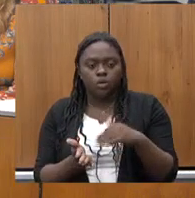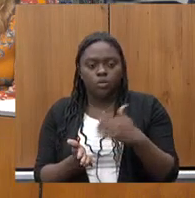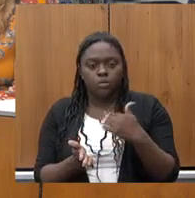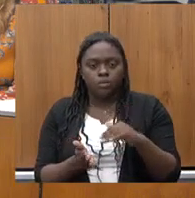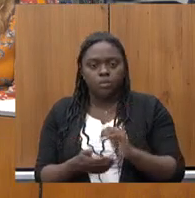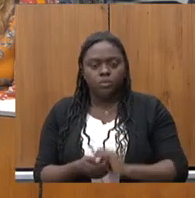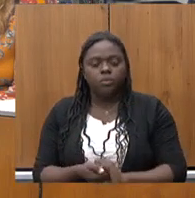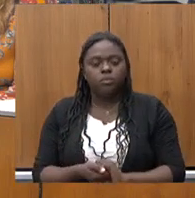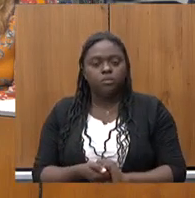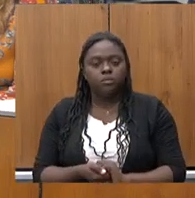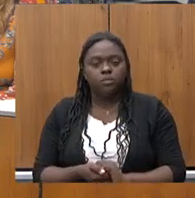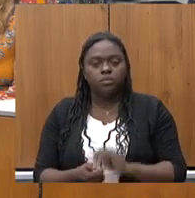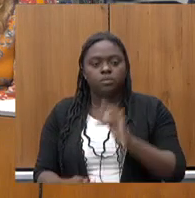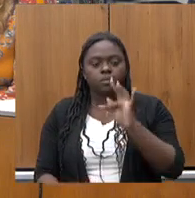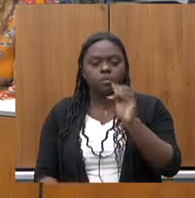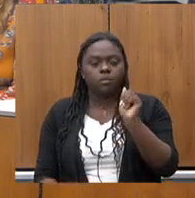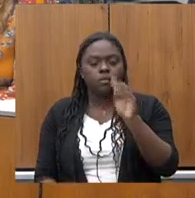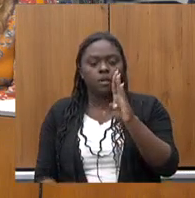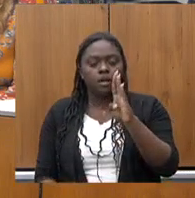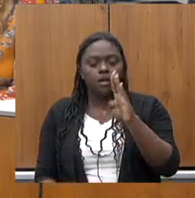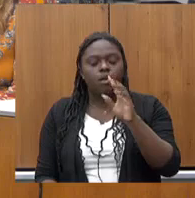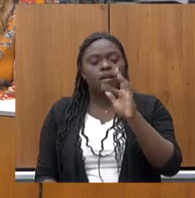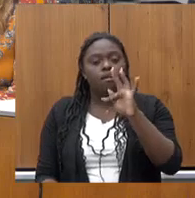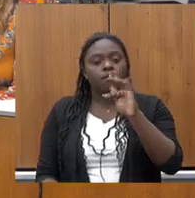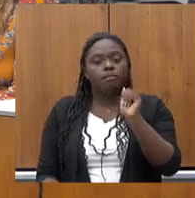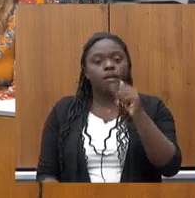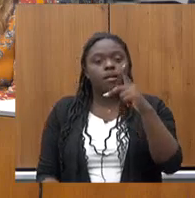sobre a FAPMIC primeiro deles